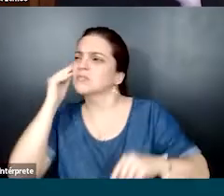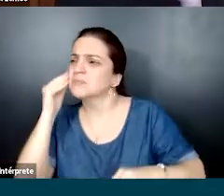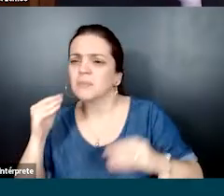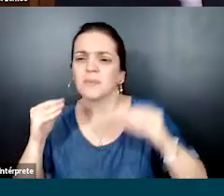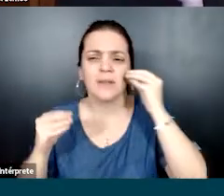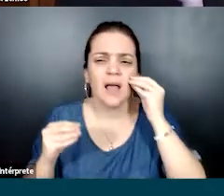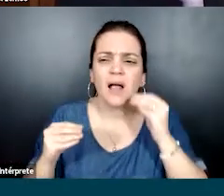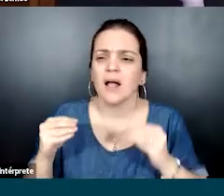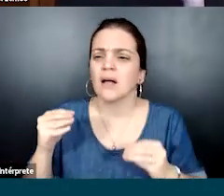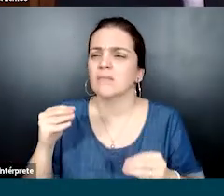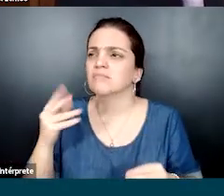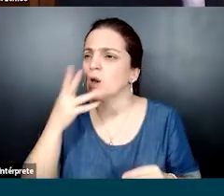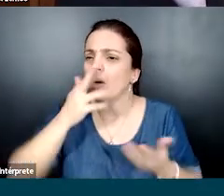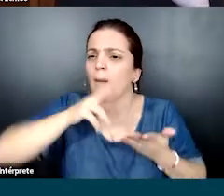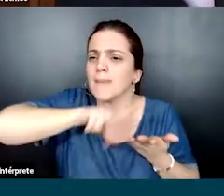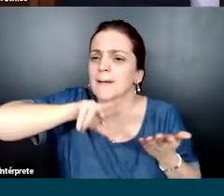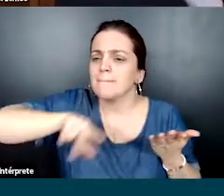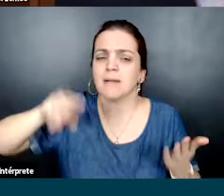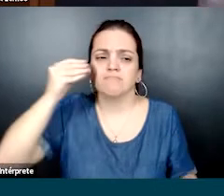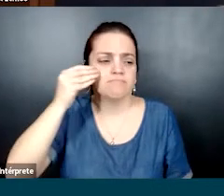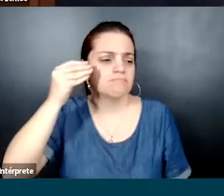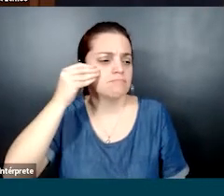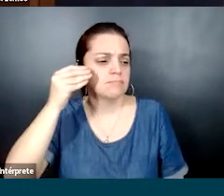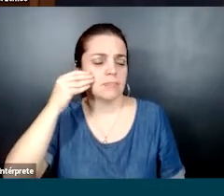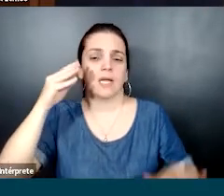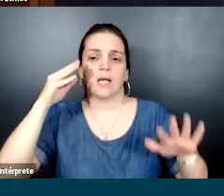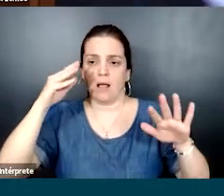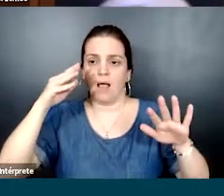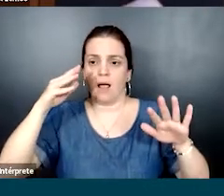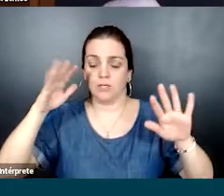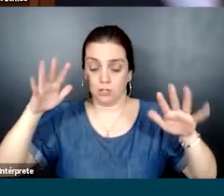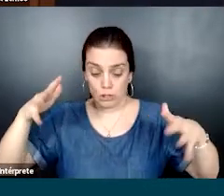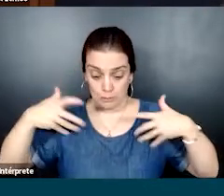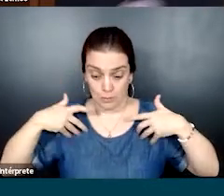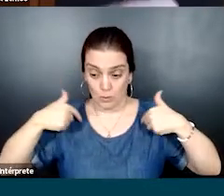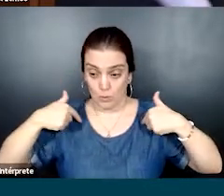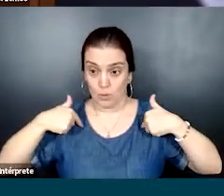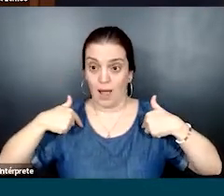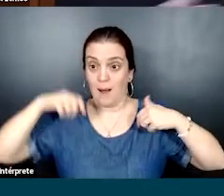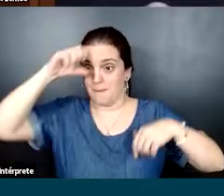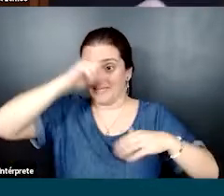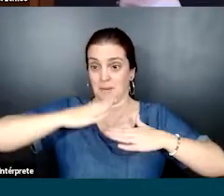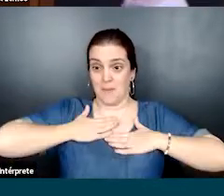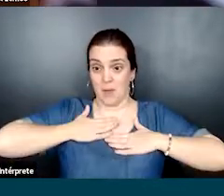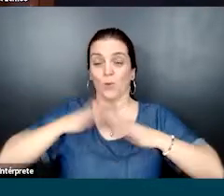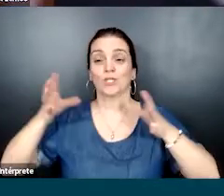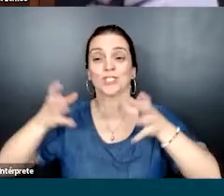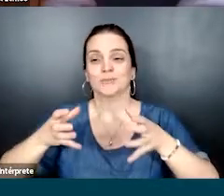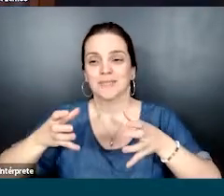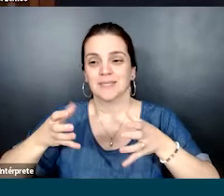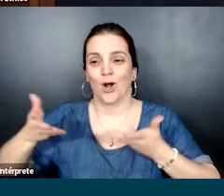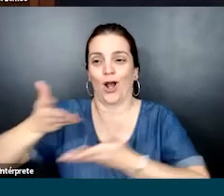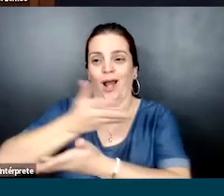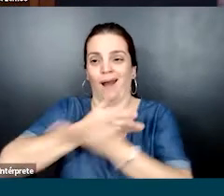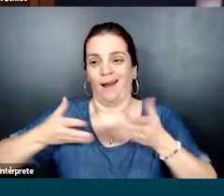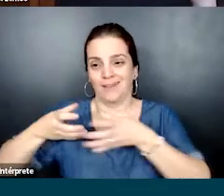criatividade, né? Da experimentação para a gente colocar todo esse conhecimento em prática e a gente estimular ainda mais o aprendizado, inclusive, coletivo,